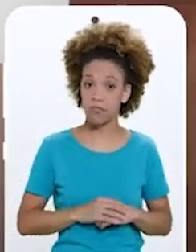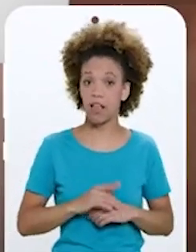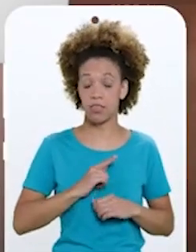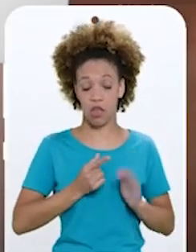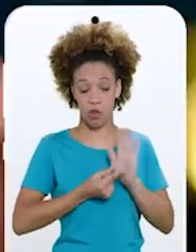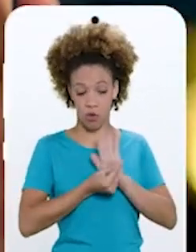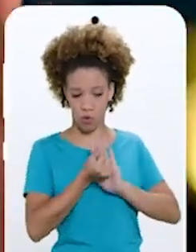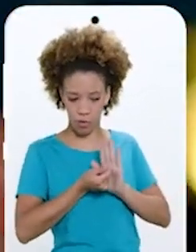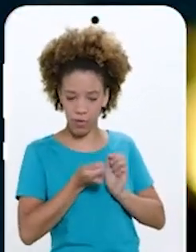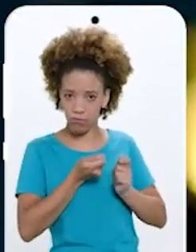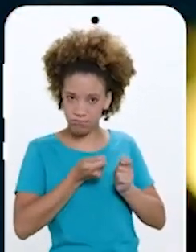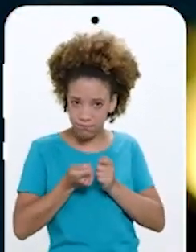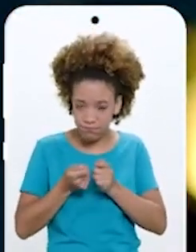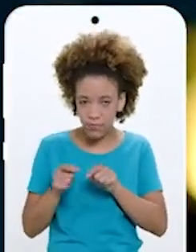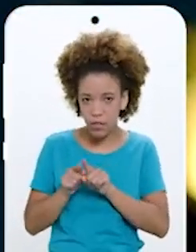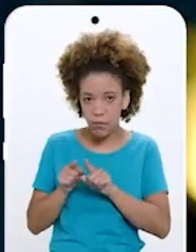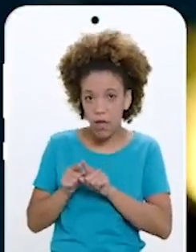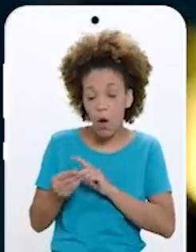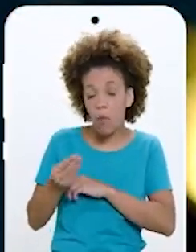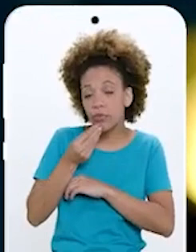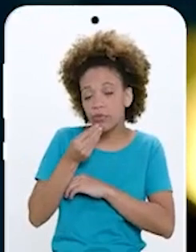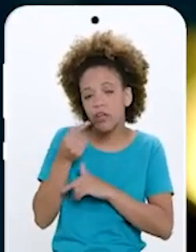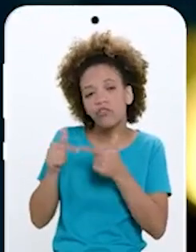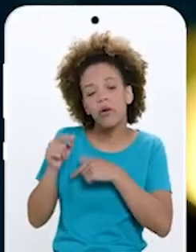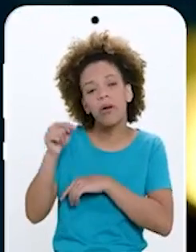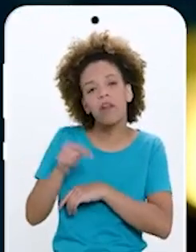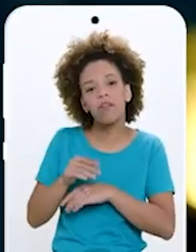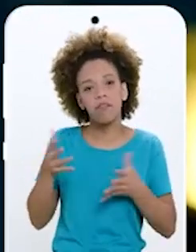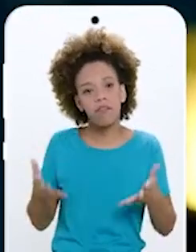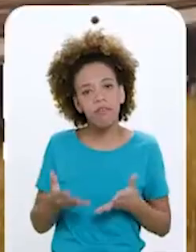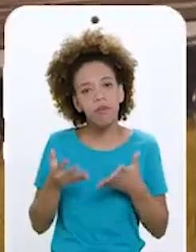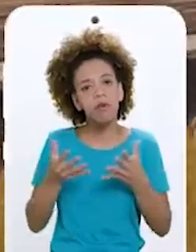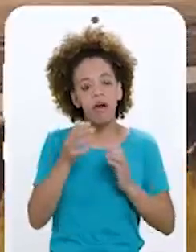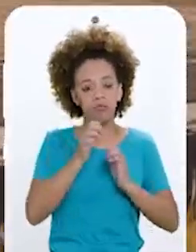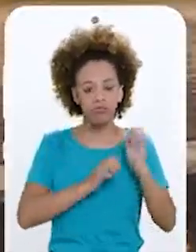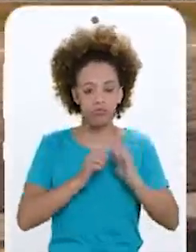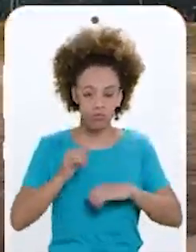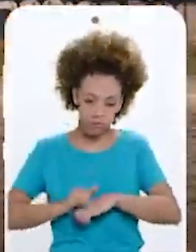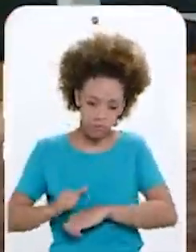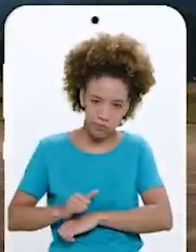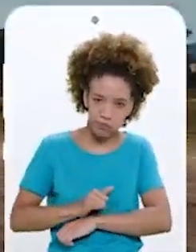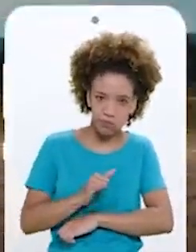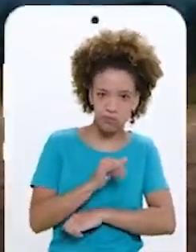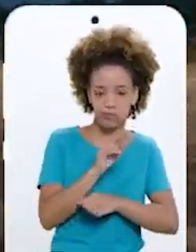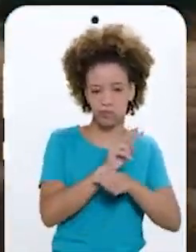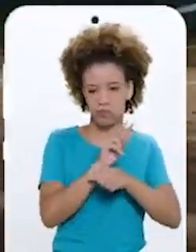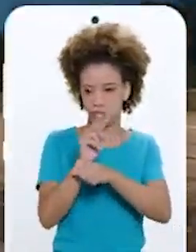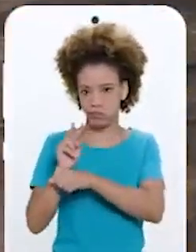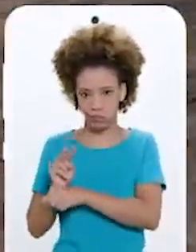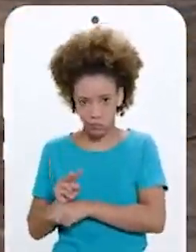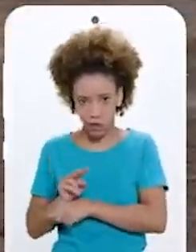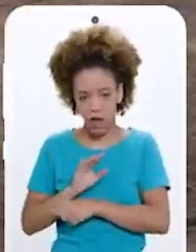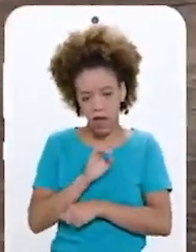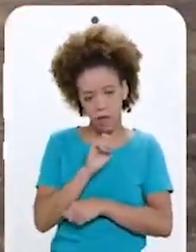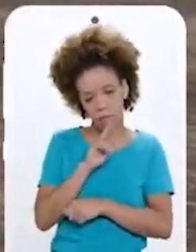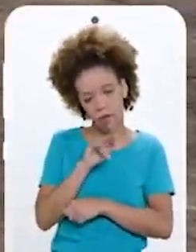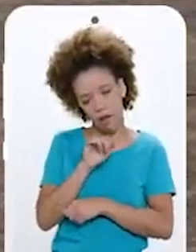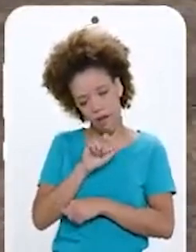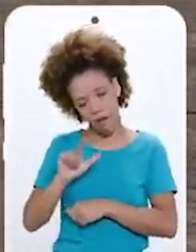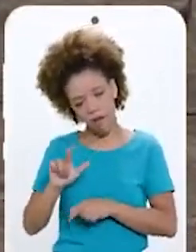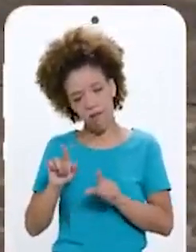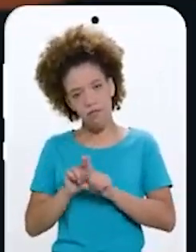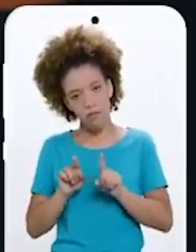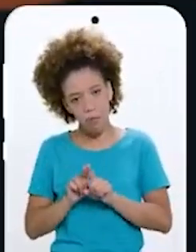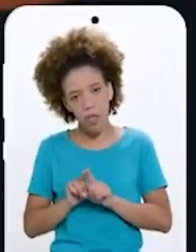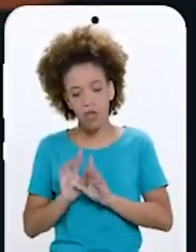o mesmo sentido, economizar dinheiro e gerar emprego aqui Vamos estimular a fabricação de aeronaves de combate e vigilância pela Embraer